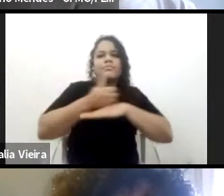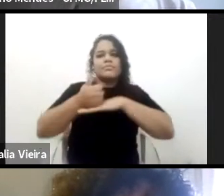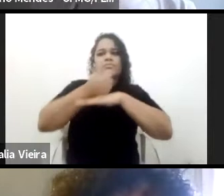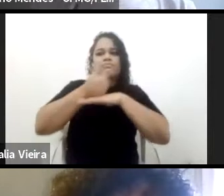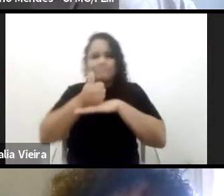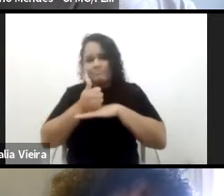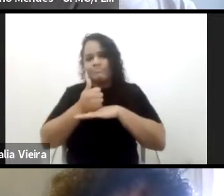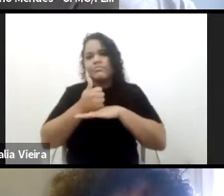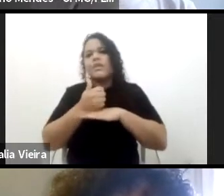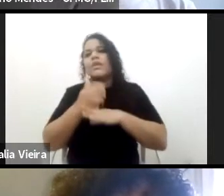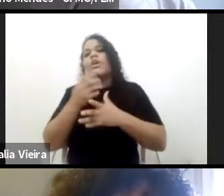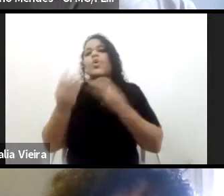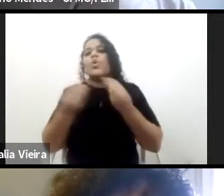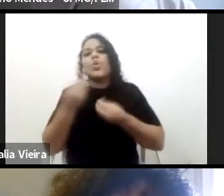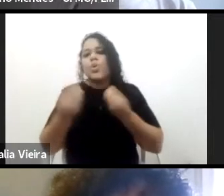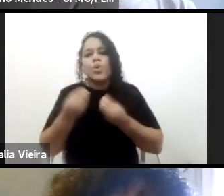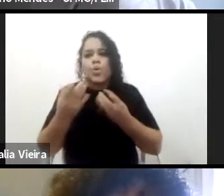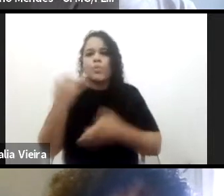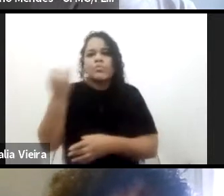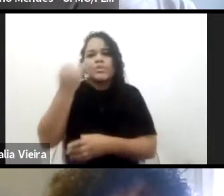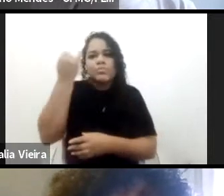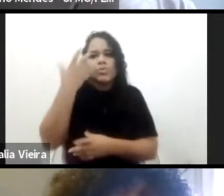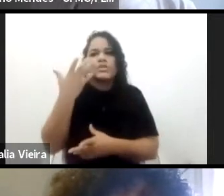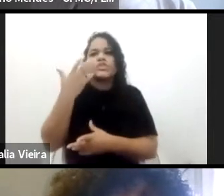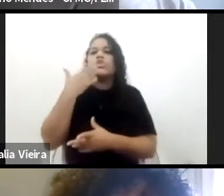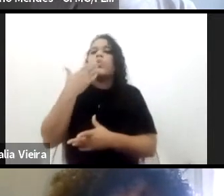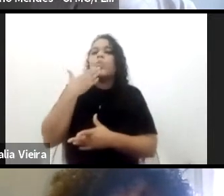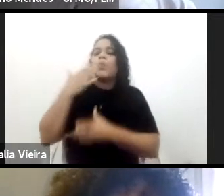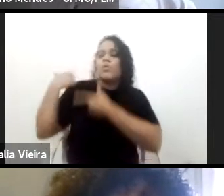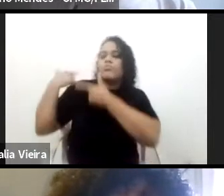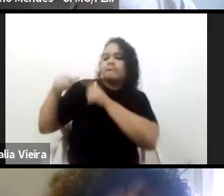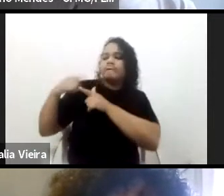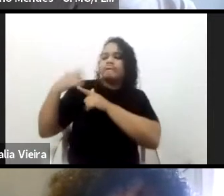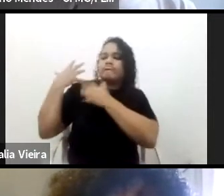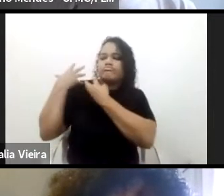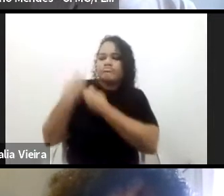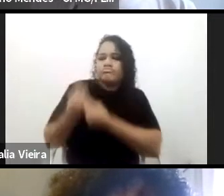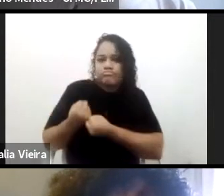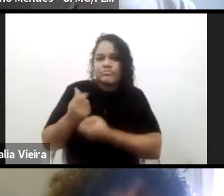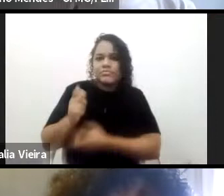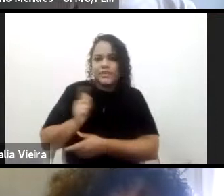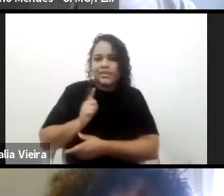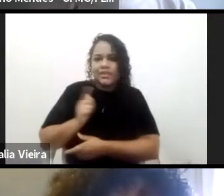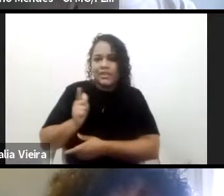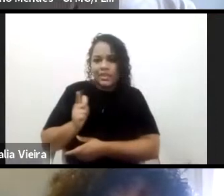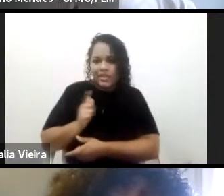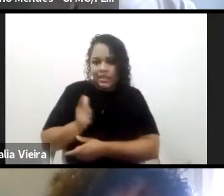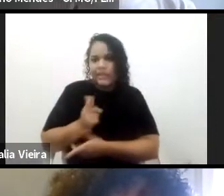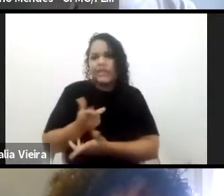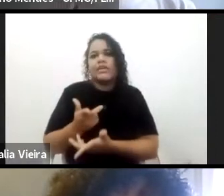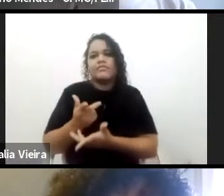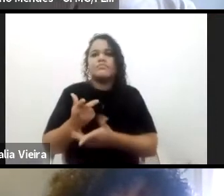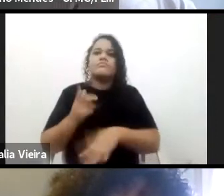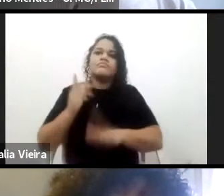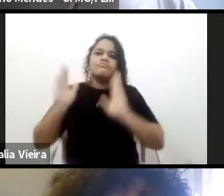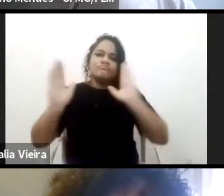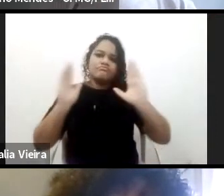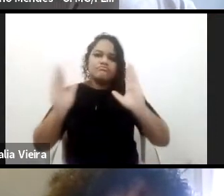e as suas heranças para esse momento de 1898.